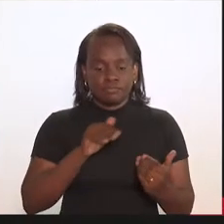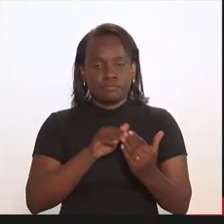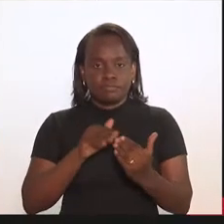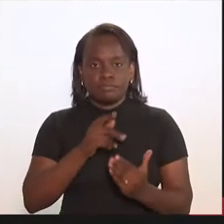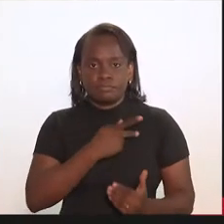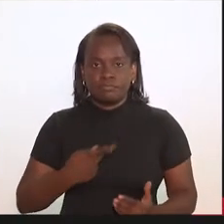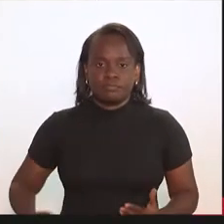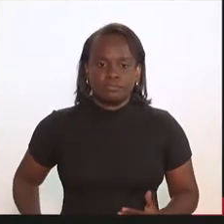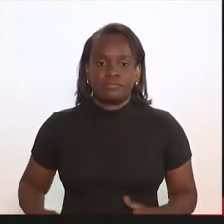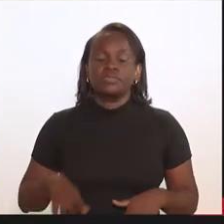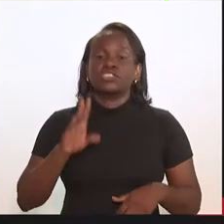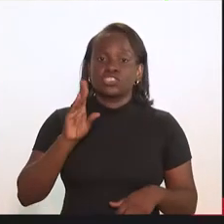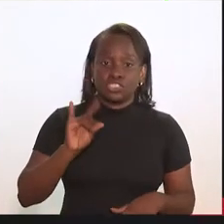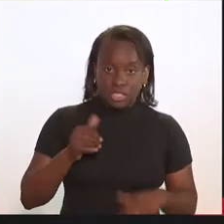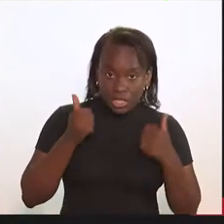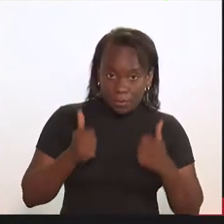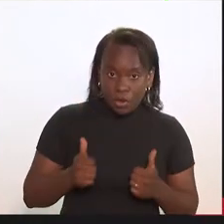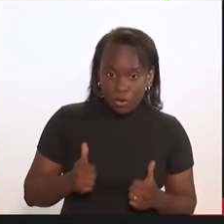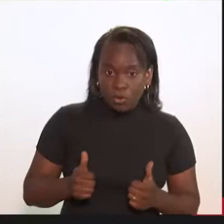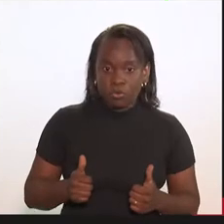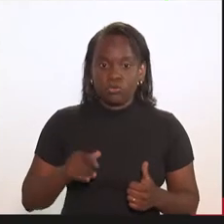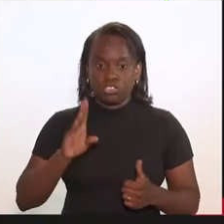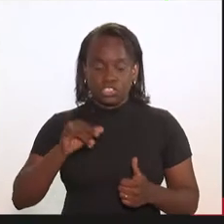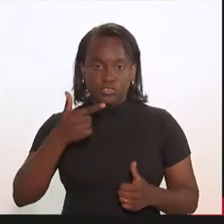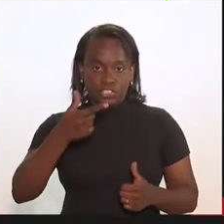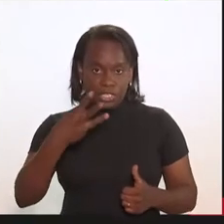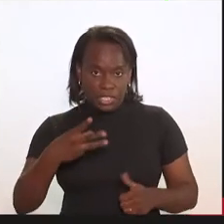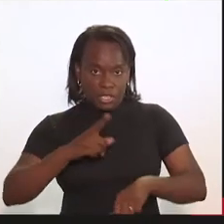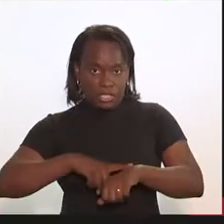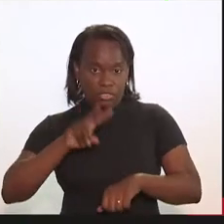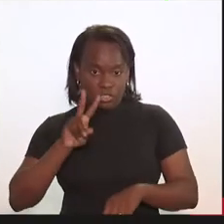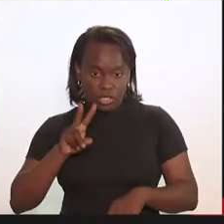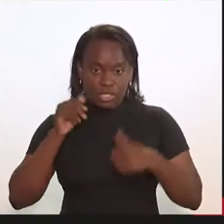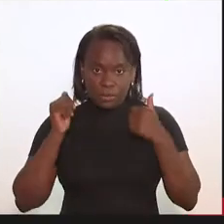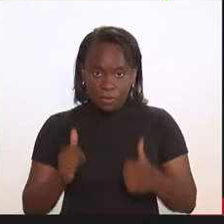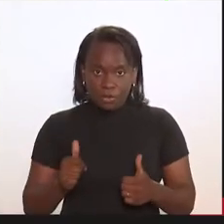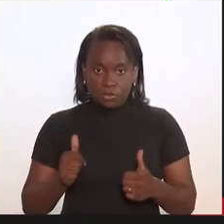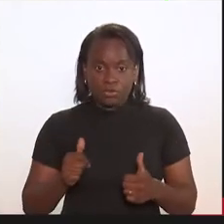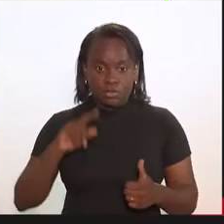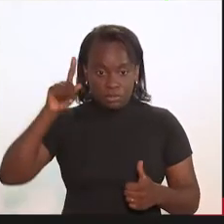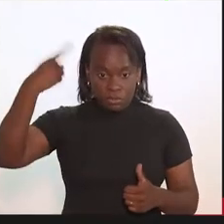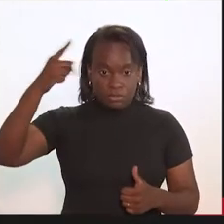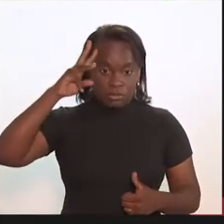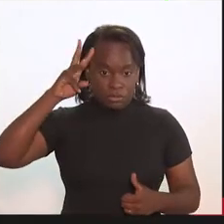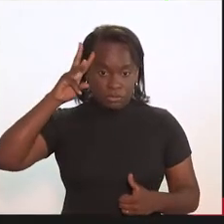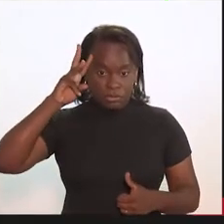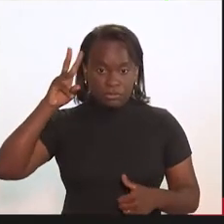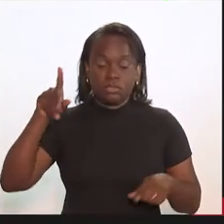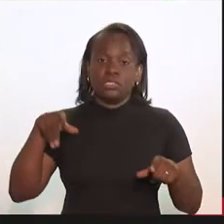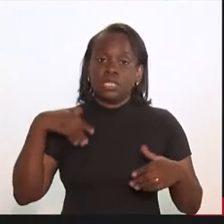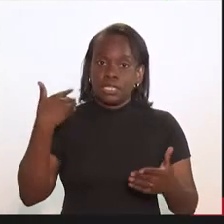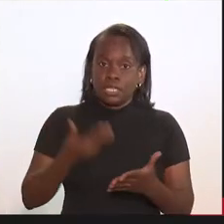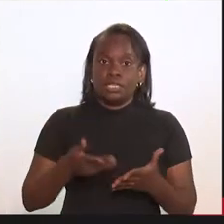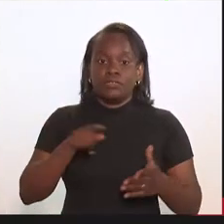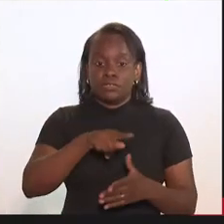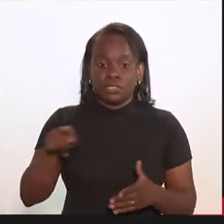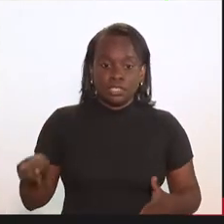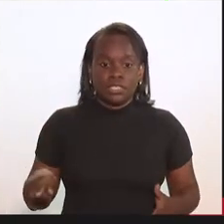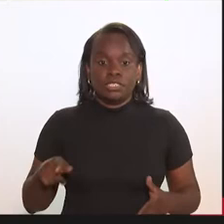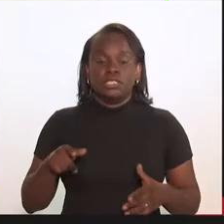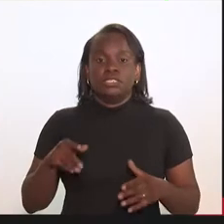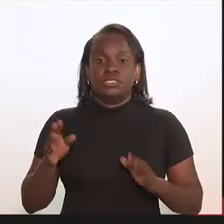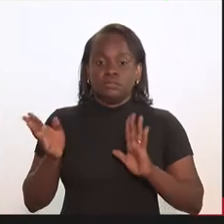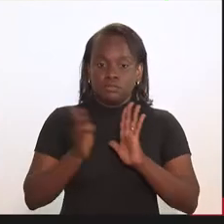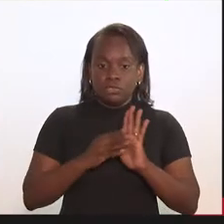De acordo, presidente. A data está boa, no dia 23, às 14 horas, então, a próxima terça. E, até lá, vocês